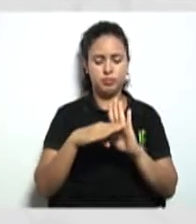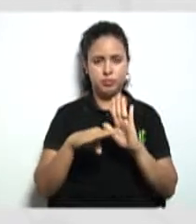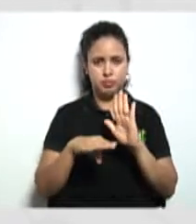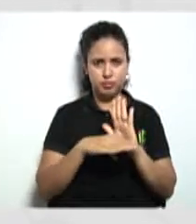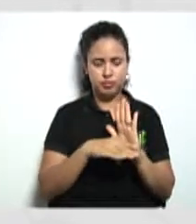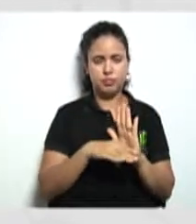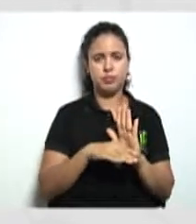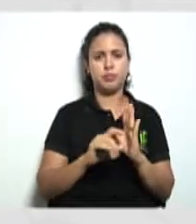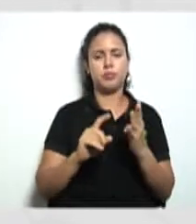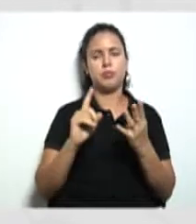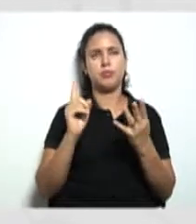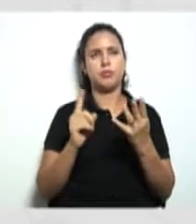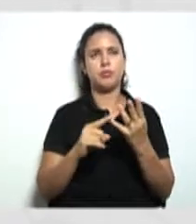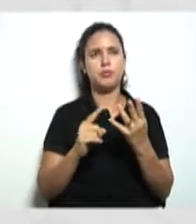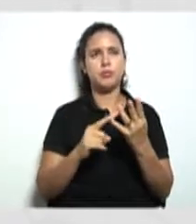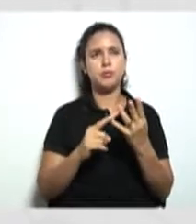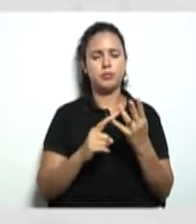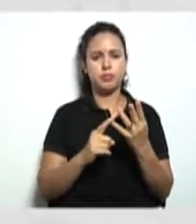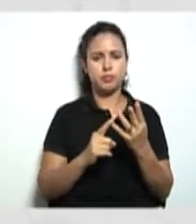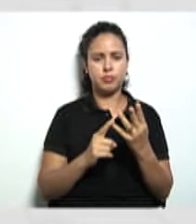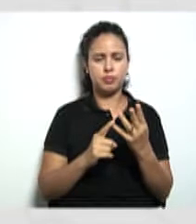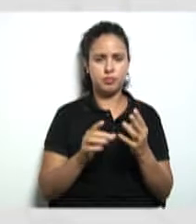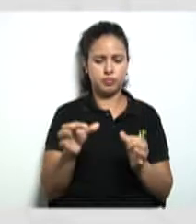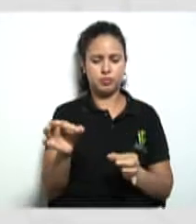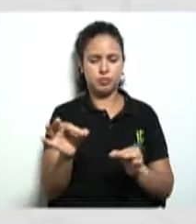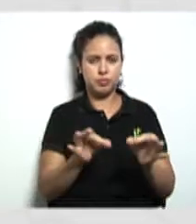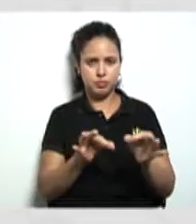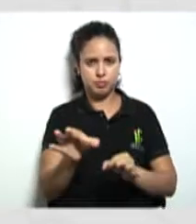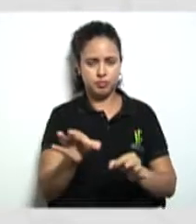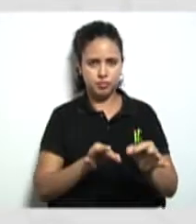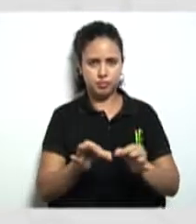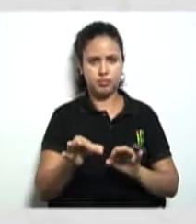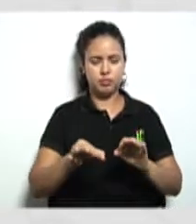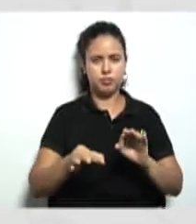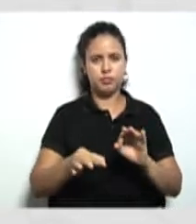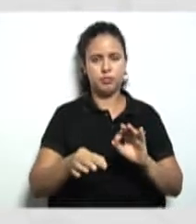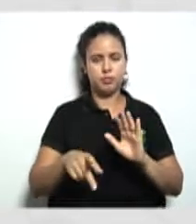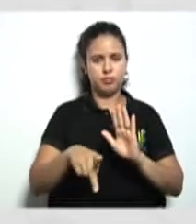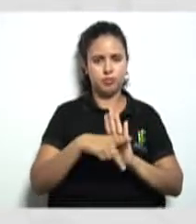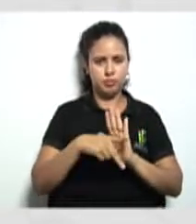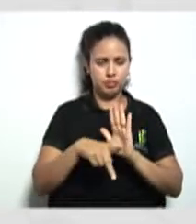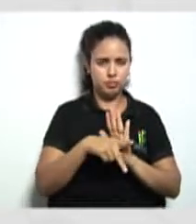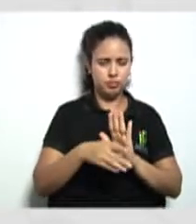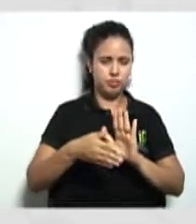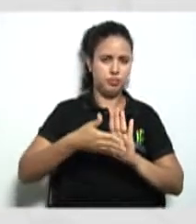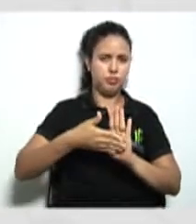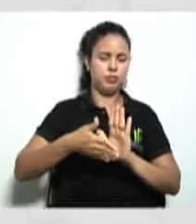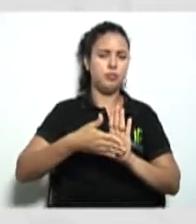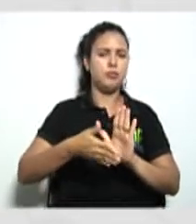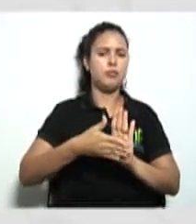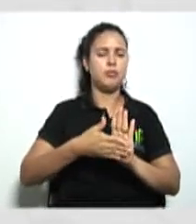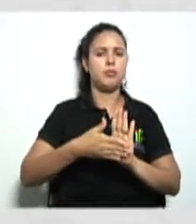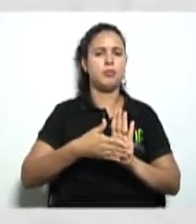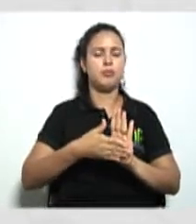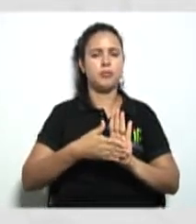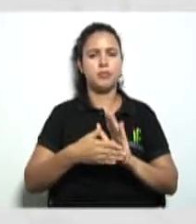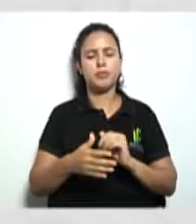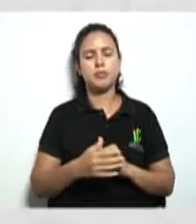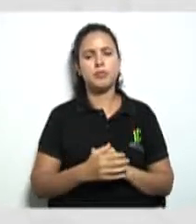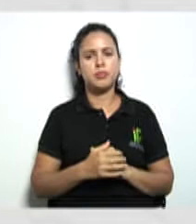Nesse quarto passo, o se diz o quê? Elaboração da proposta. Vamos lá.